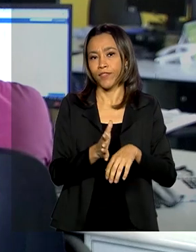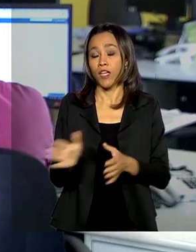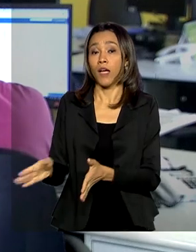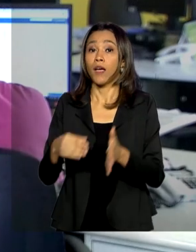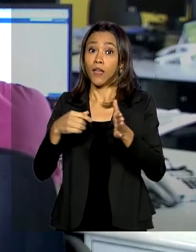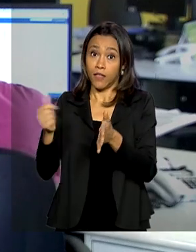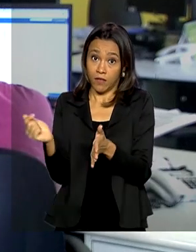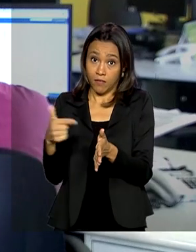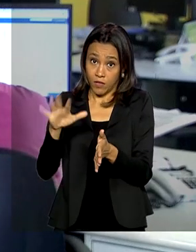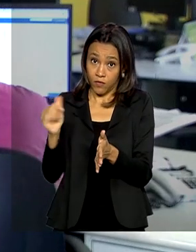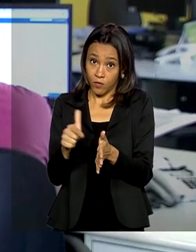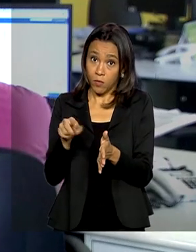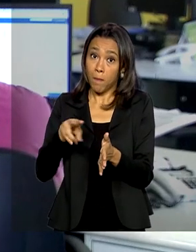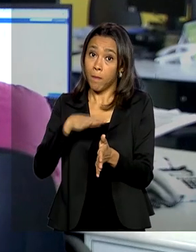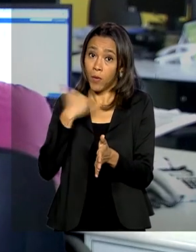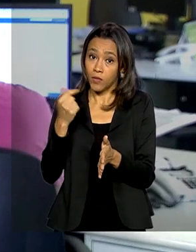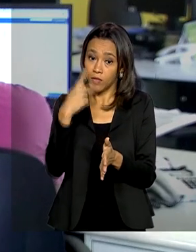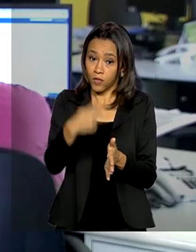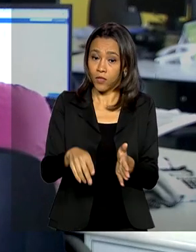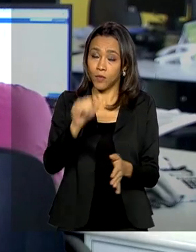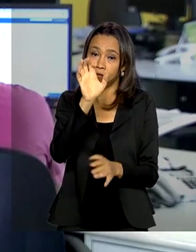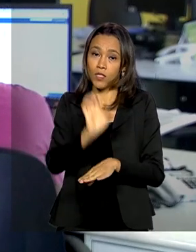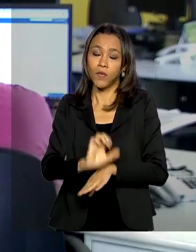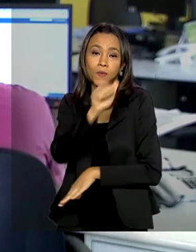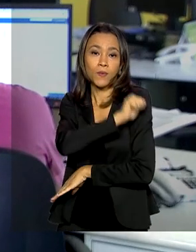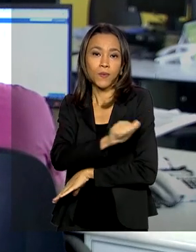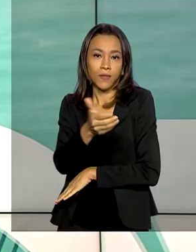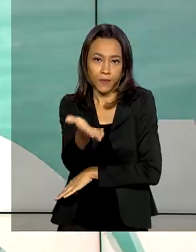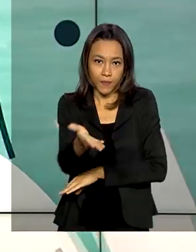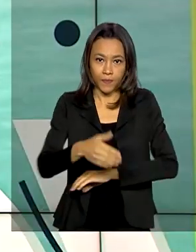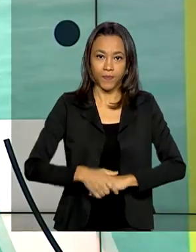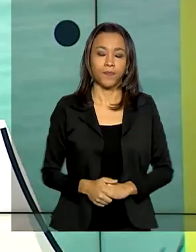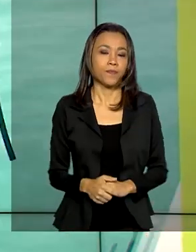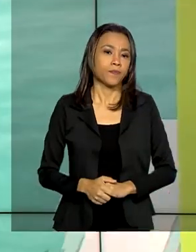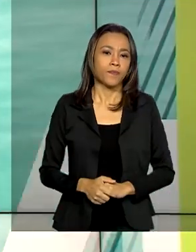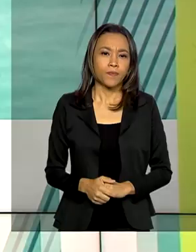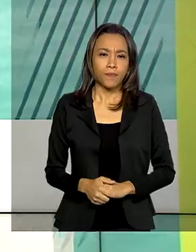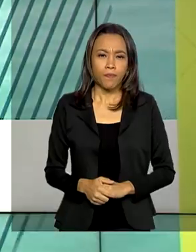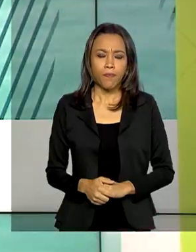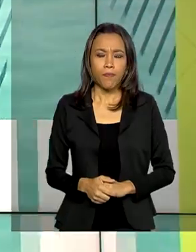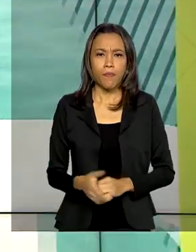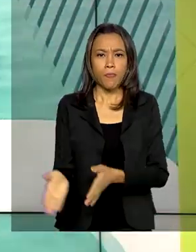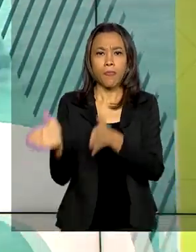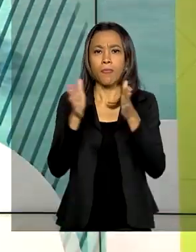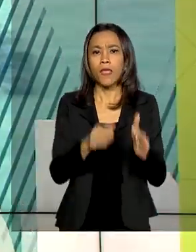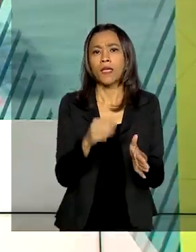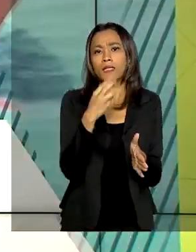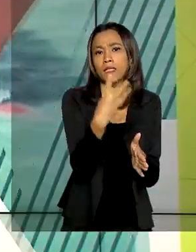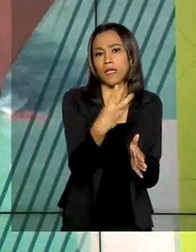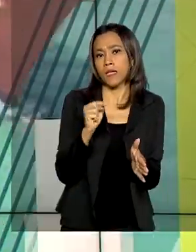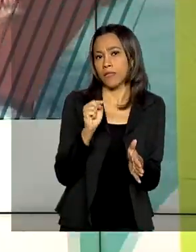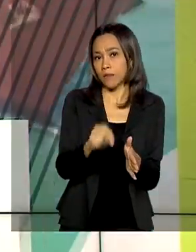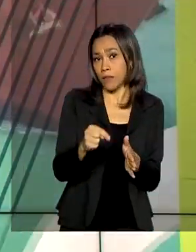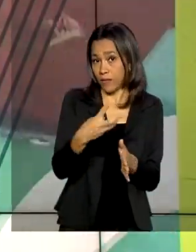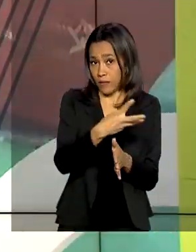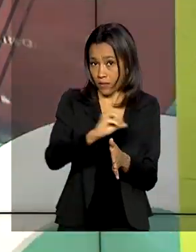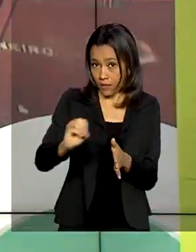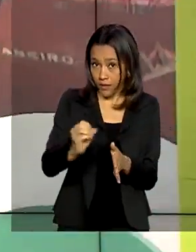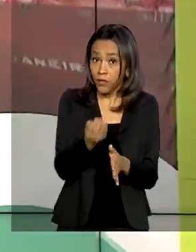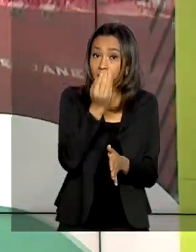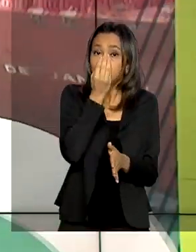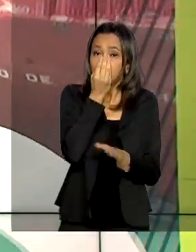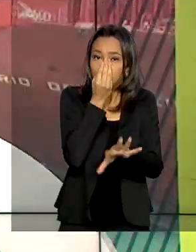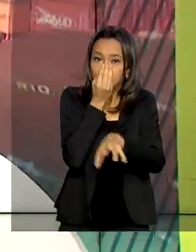Do Rio de Janeiro, Cláudia Boiunga para o governo Agora. E dos 3.300 respiradores